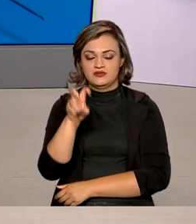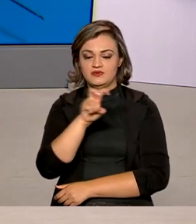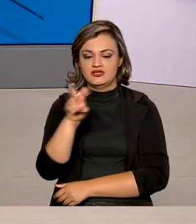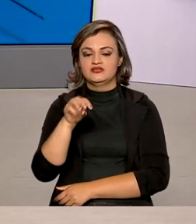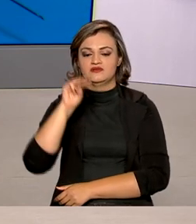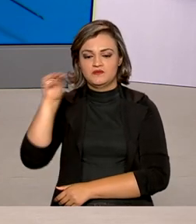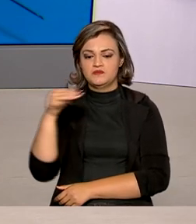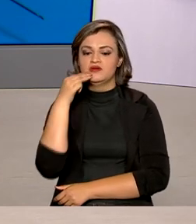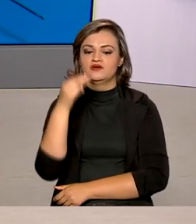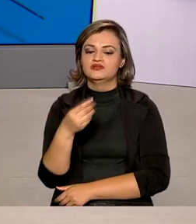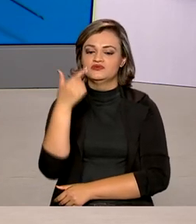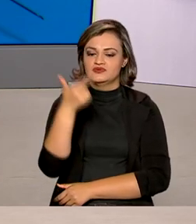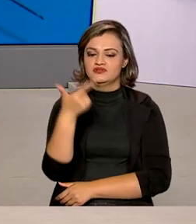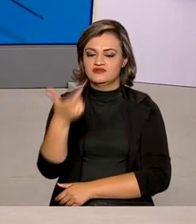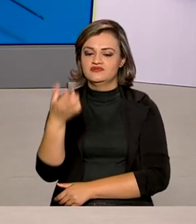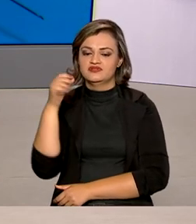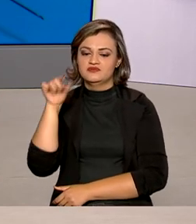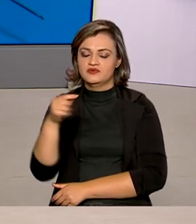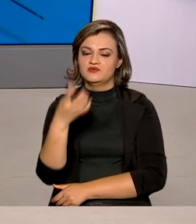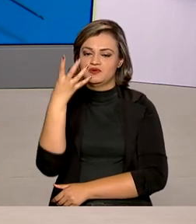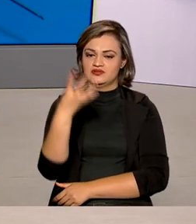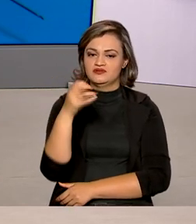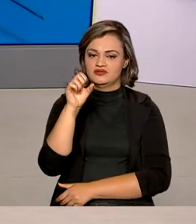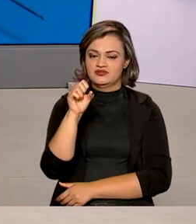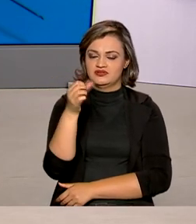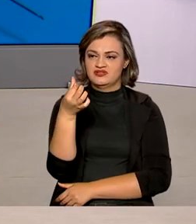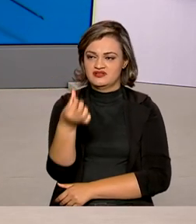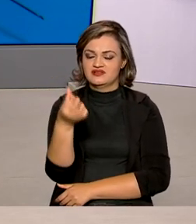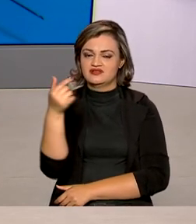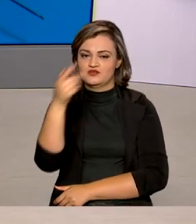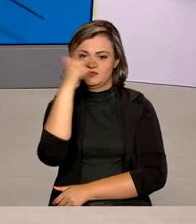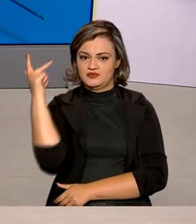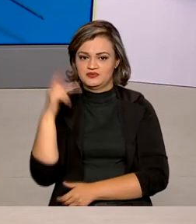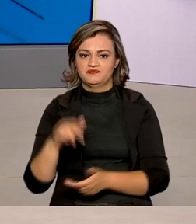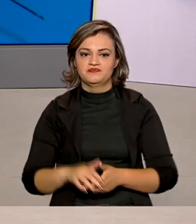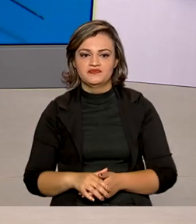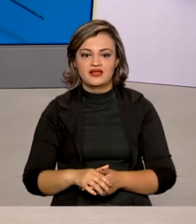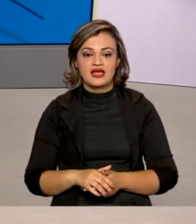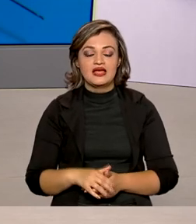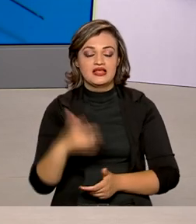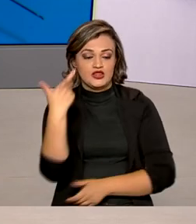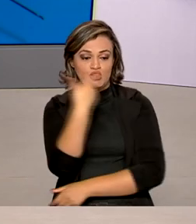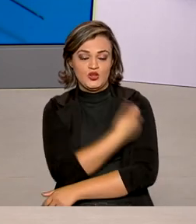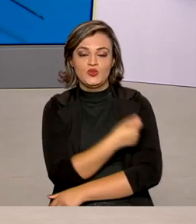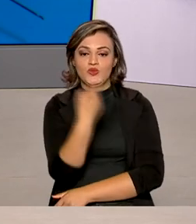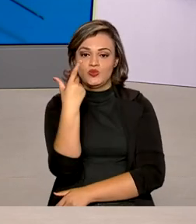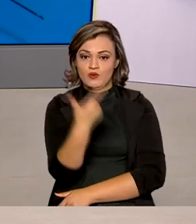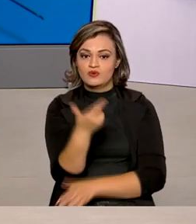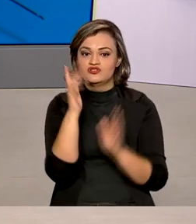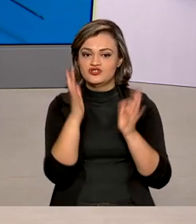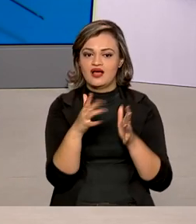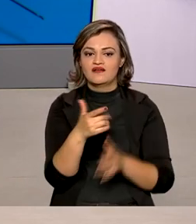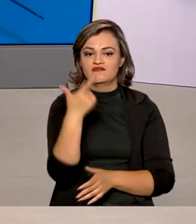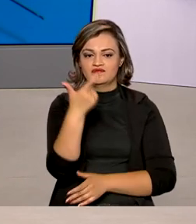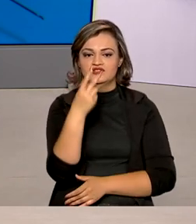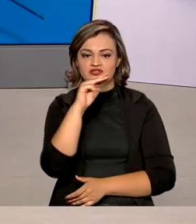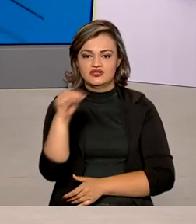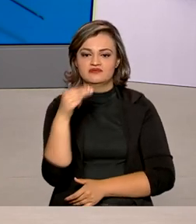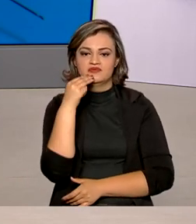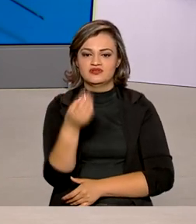.226.467 pessoas e quem já tomou as duas doses 23